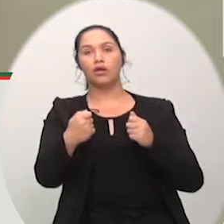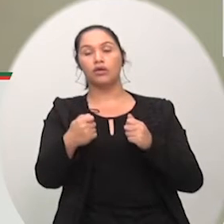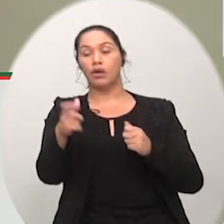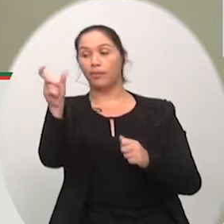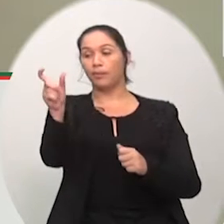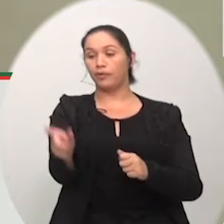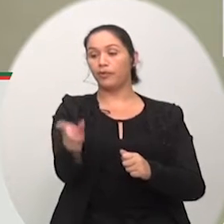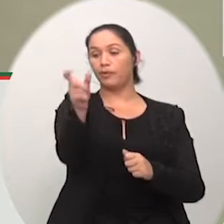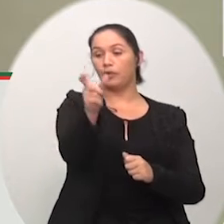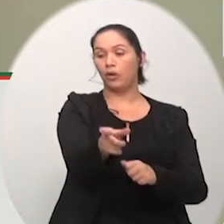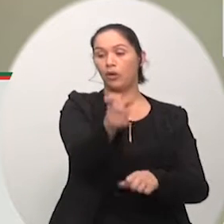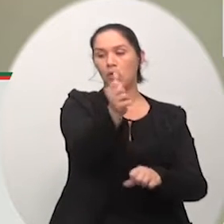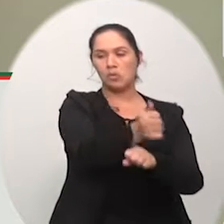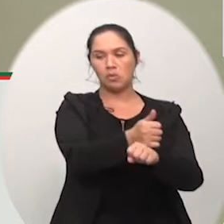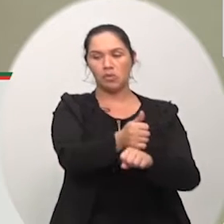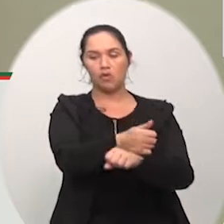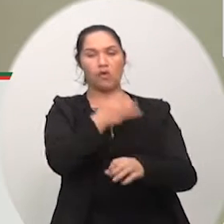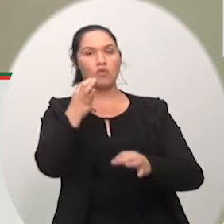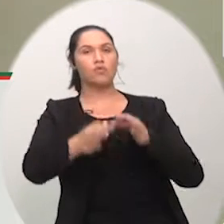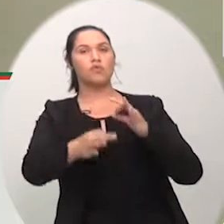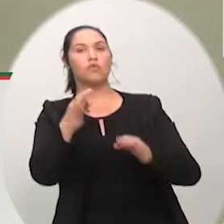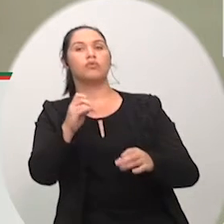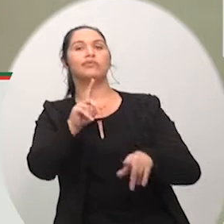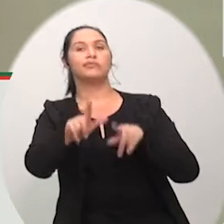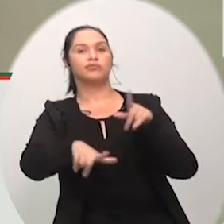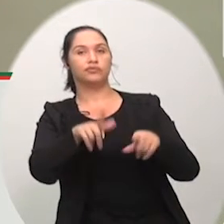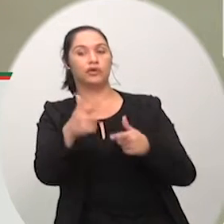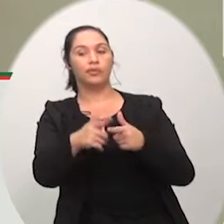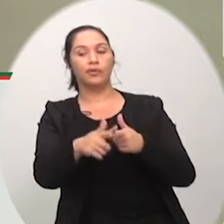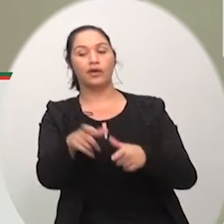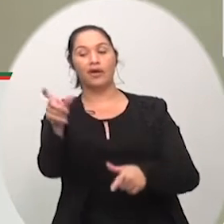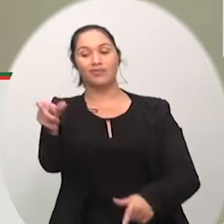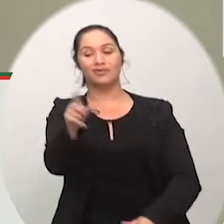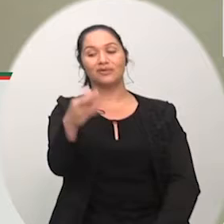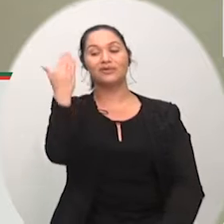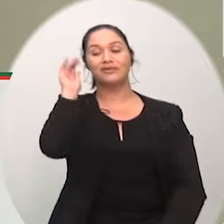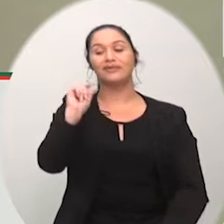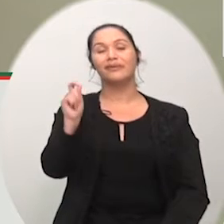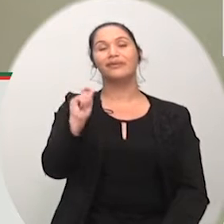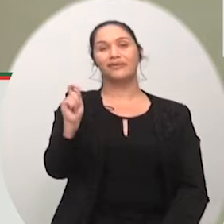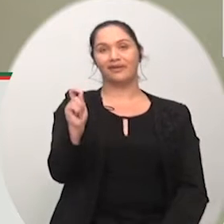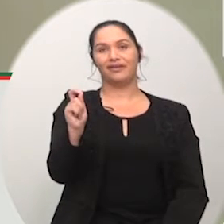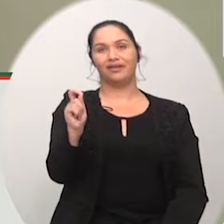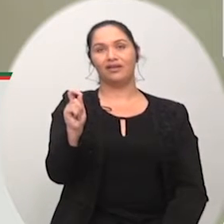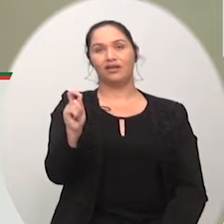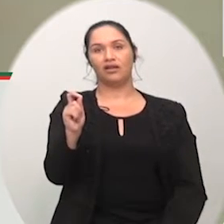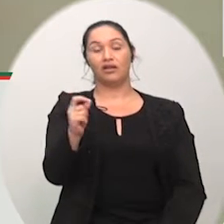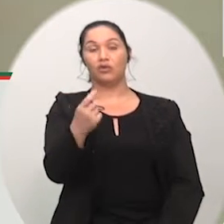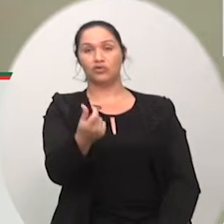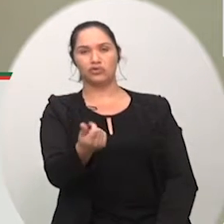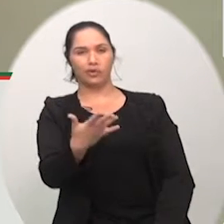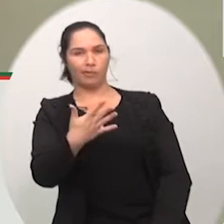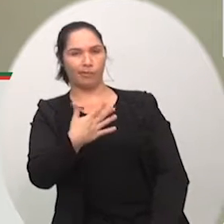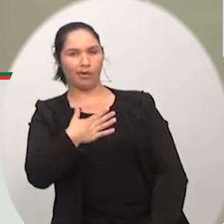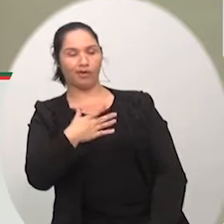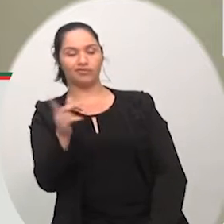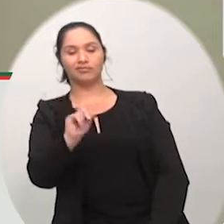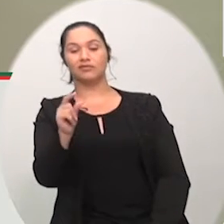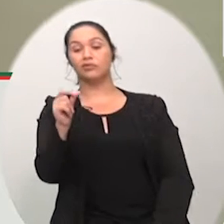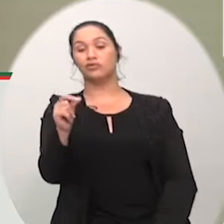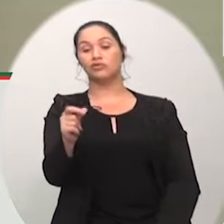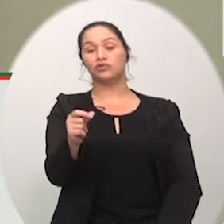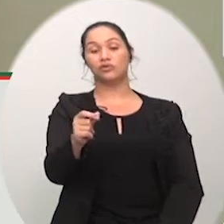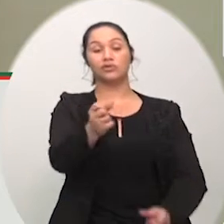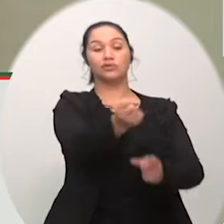coisa realmente andar saber que o dinheiro não é dele é das pessoas é da população de Criciúma temos